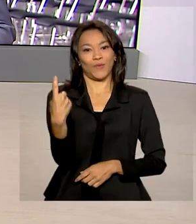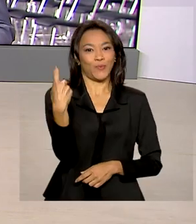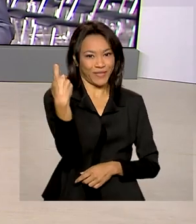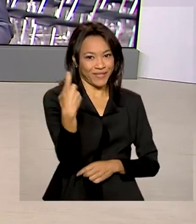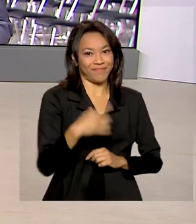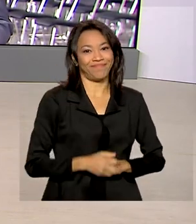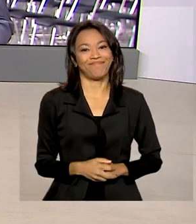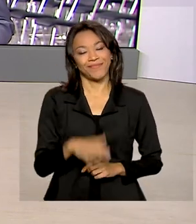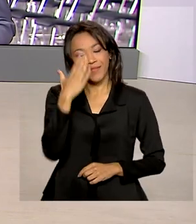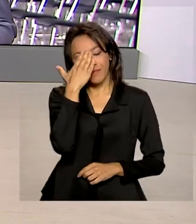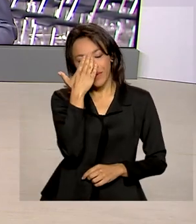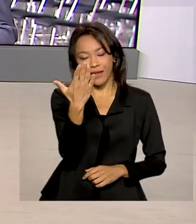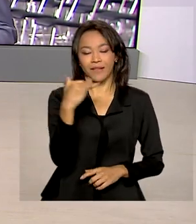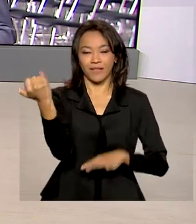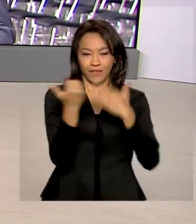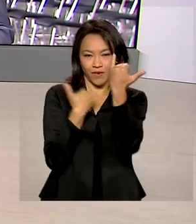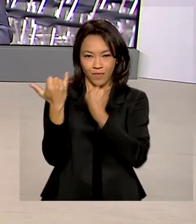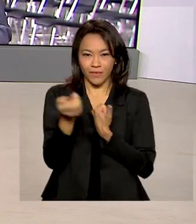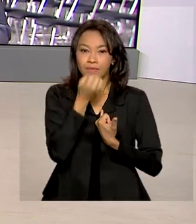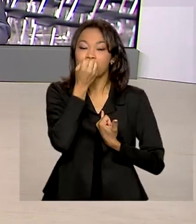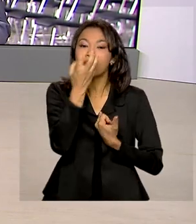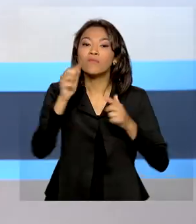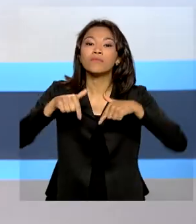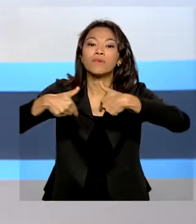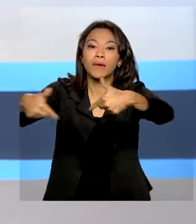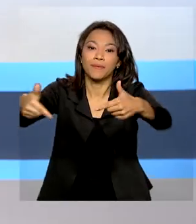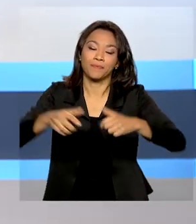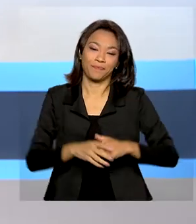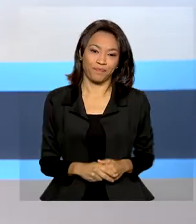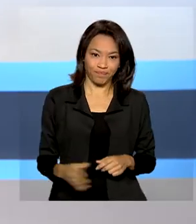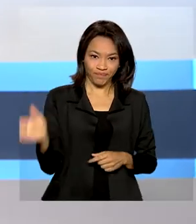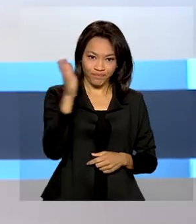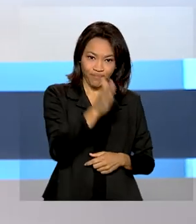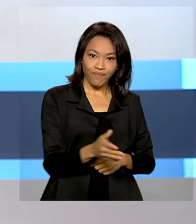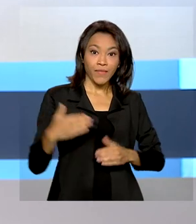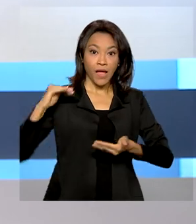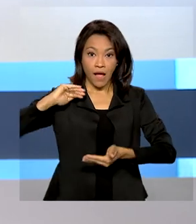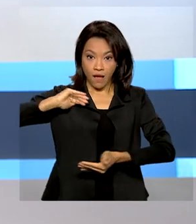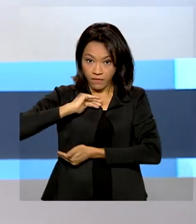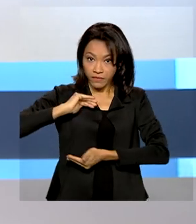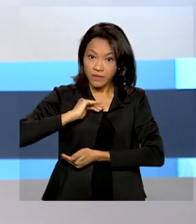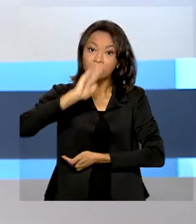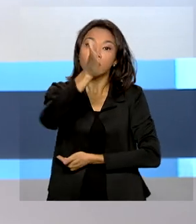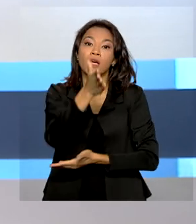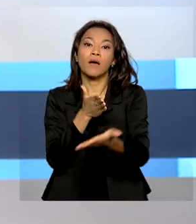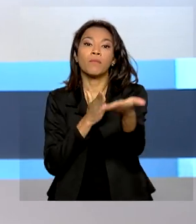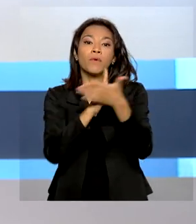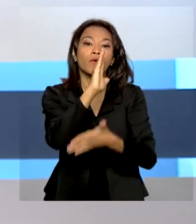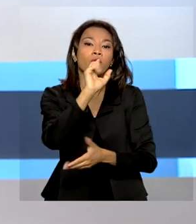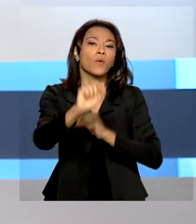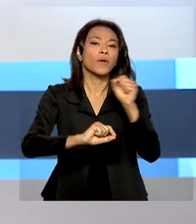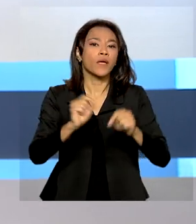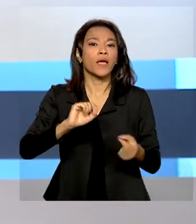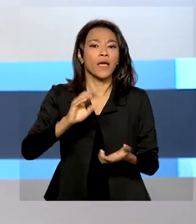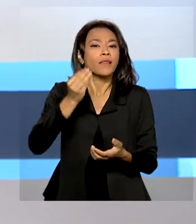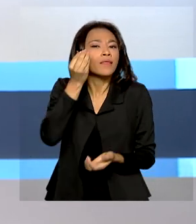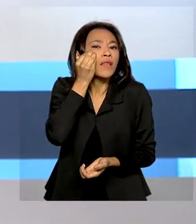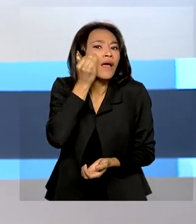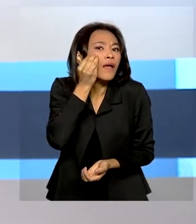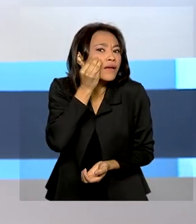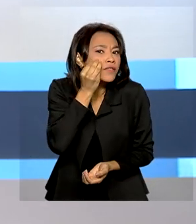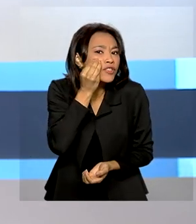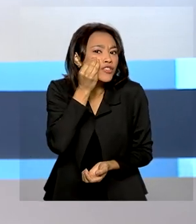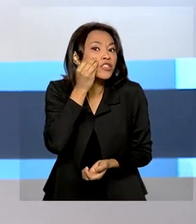Certo, Glauco. Obrigada pelas suas informações. Bom trabalho para você. E olha, a Anvisa aprovou a comercialização de autotestes que podem